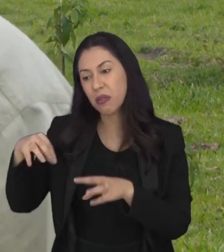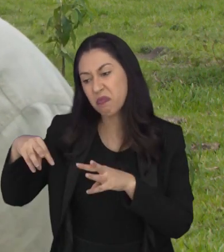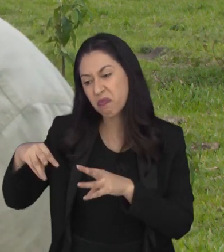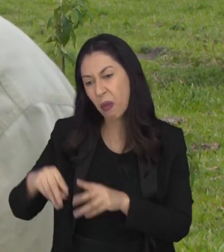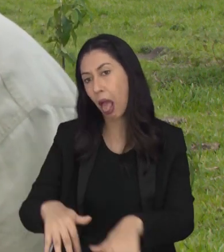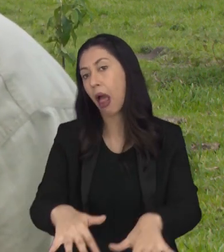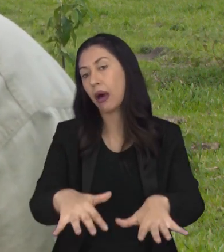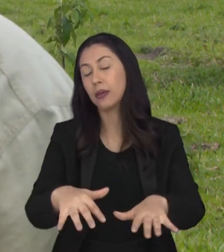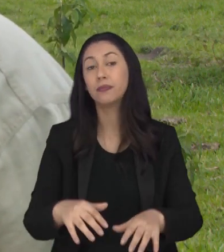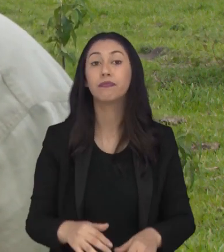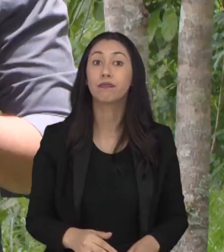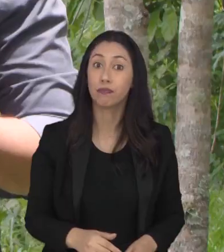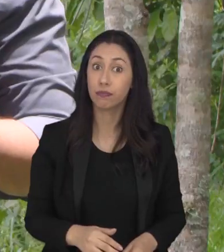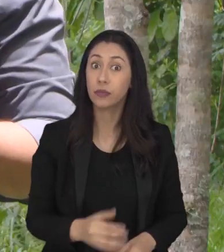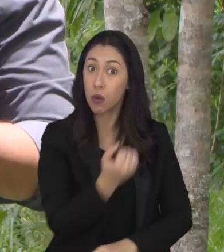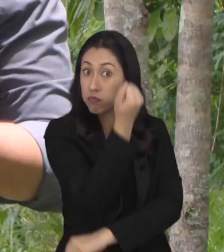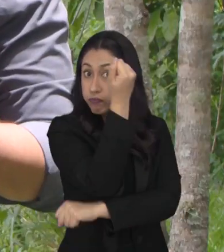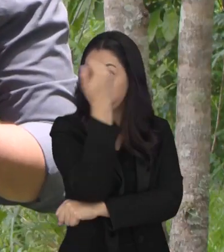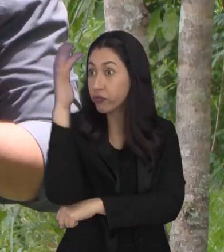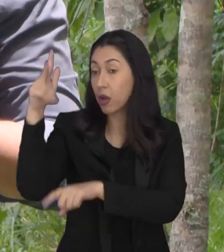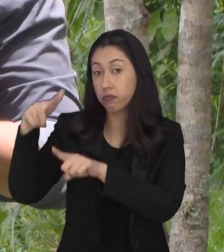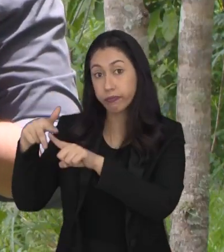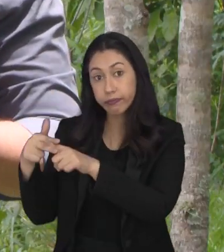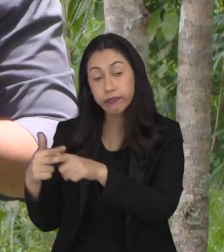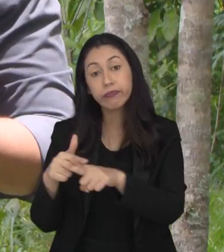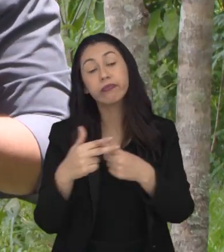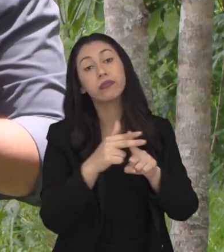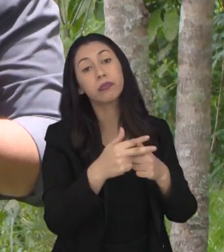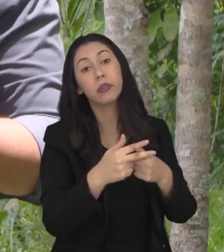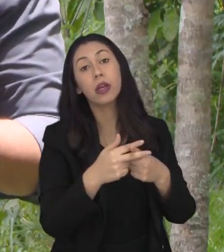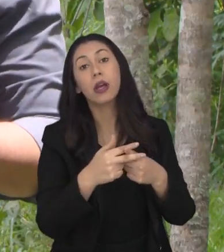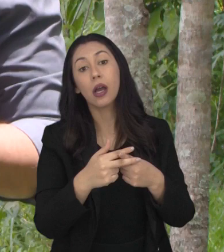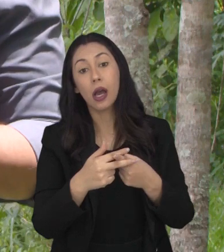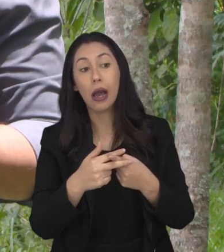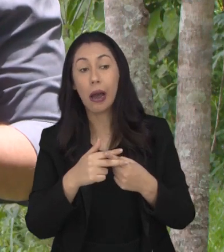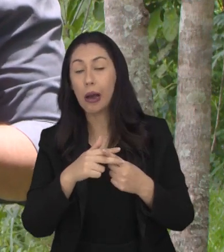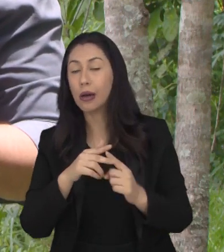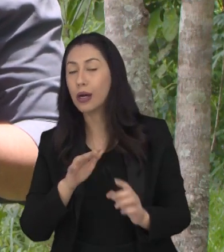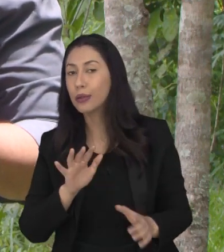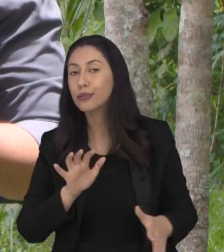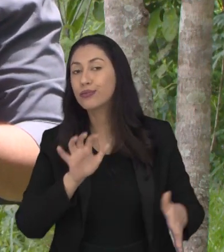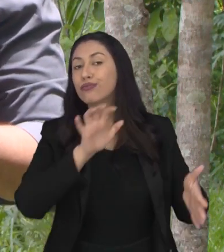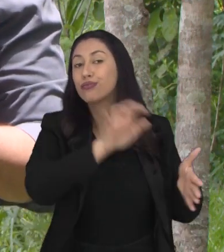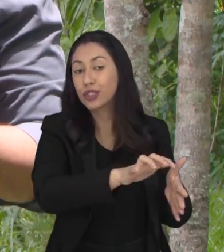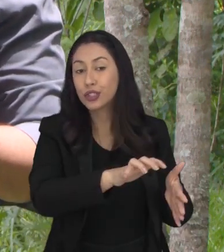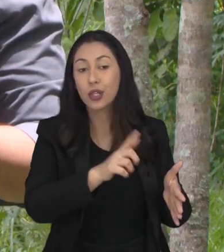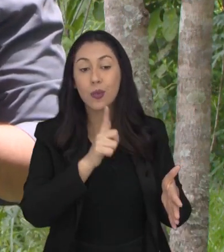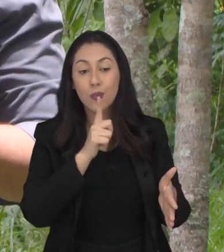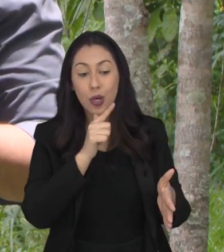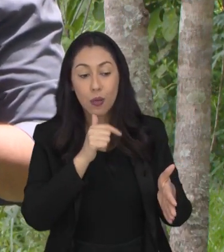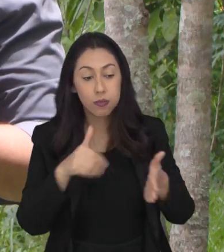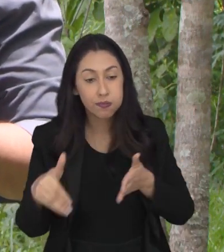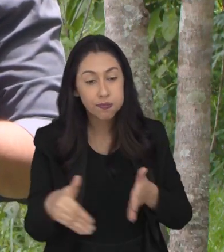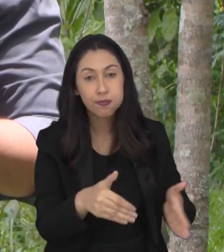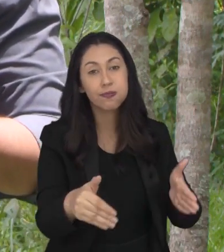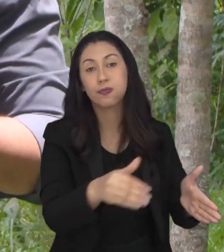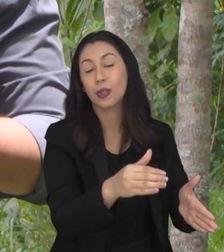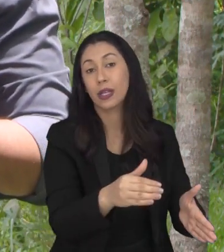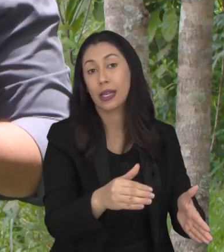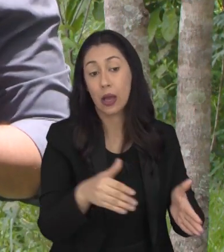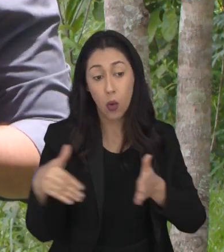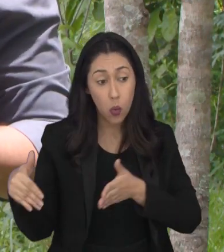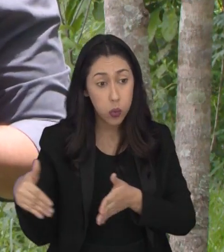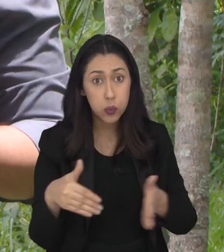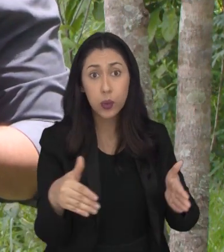erosivo e isso seja reduzido. A recuperação ambiental impacta toda a bacia do Rio Paraíba do Sul que tem mais de 62